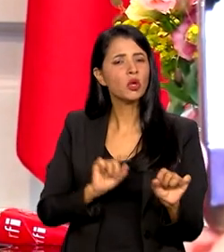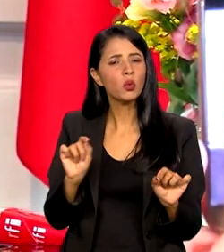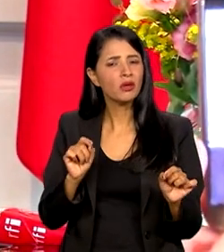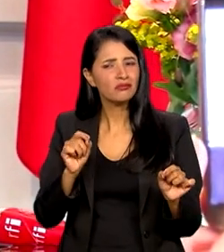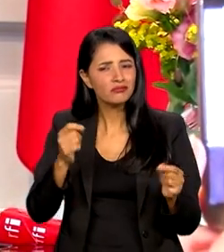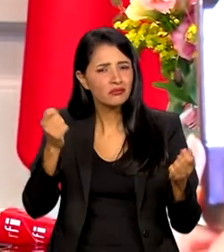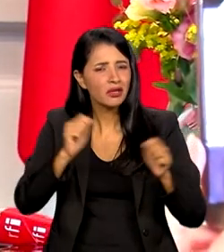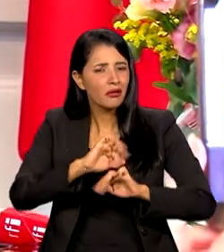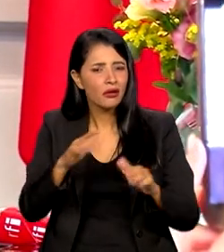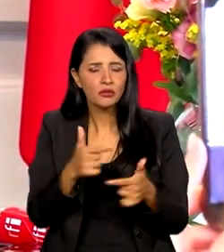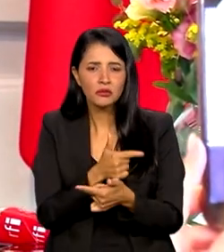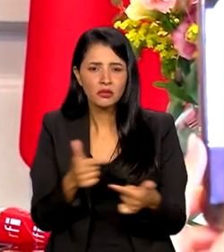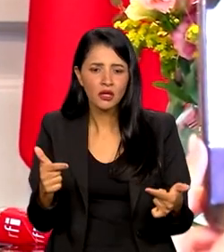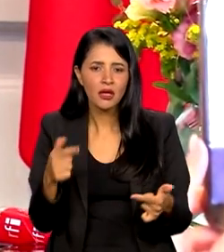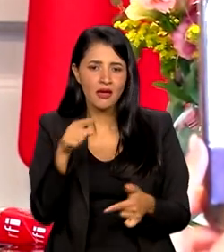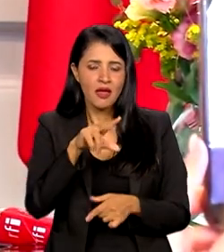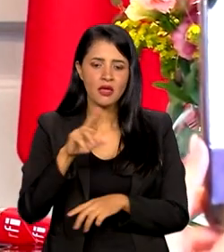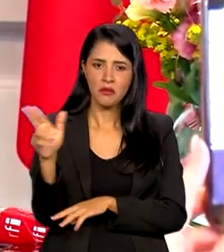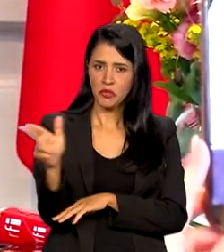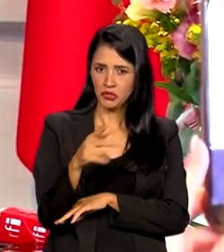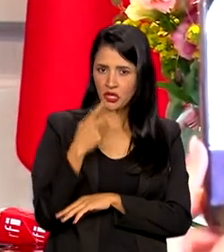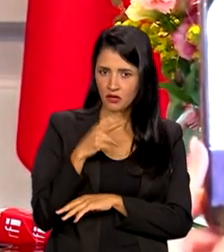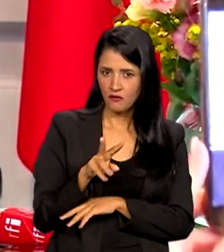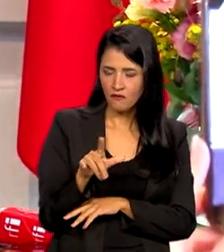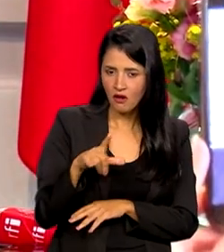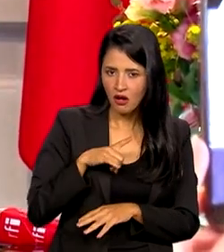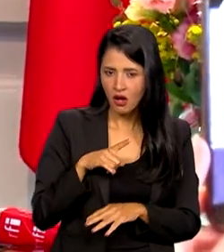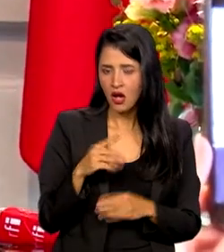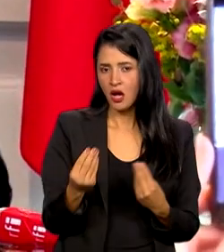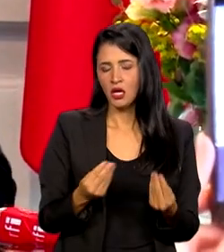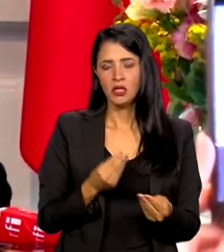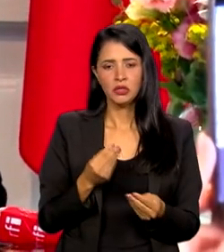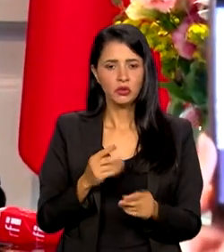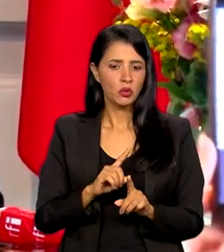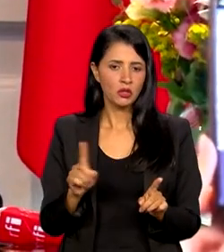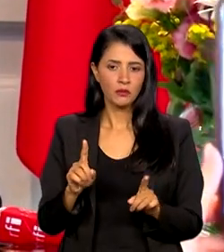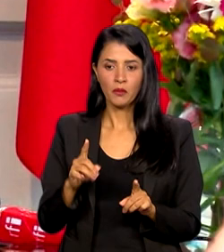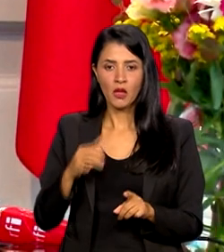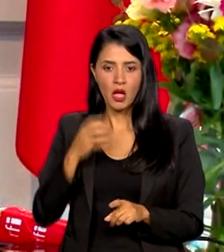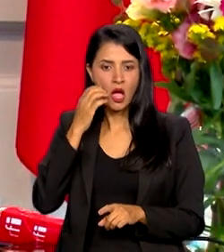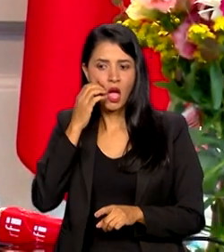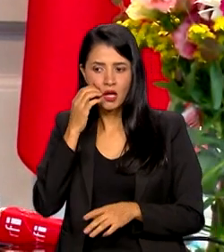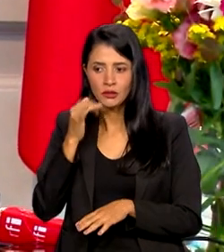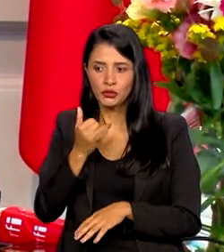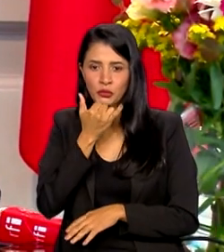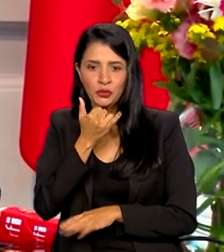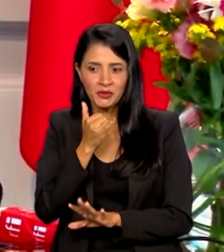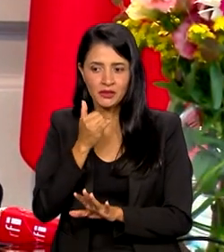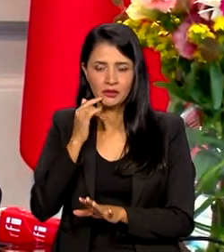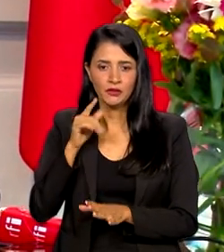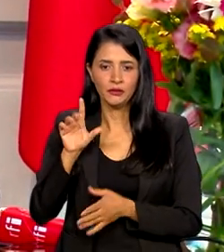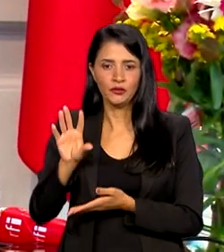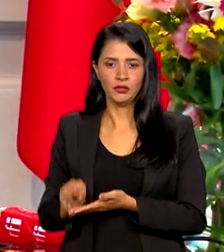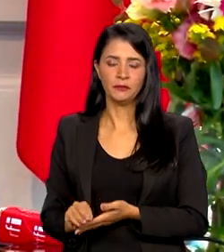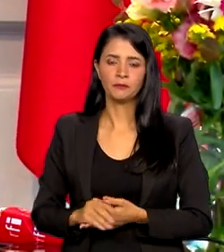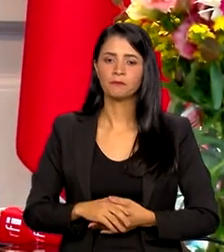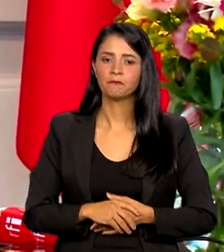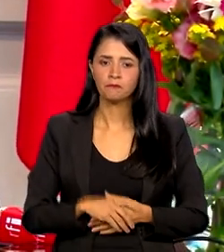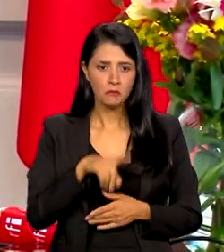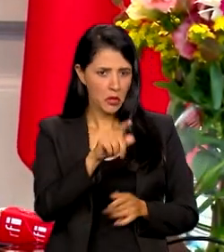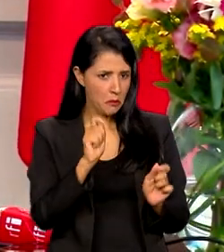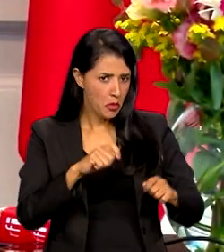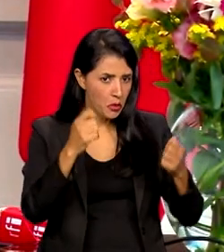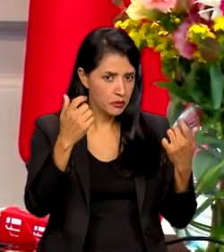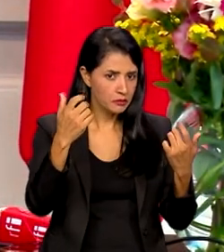etapa da embaixada vai ser eliminada, vai ser automática... Acho que é o meu, desculpe. O senhor poderia explicar mais detalhadamente